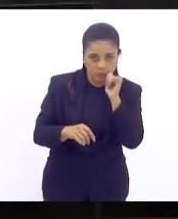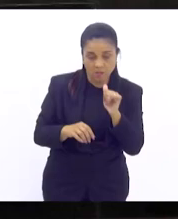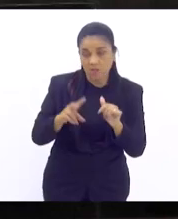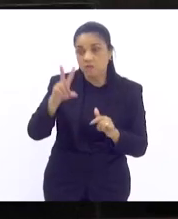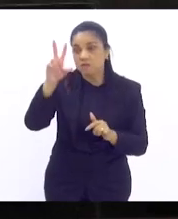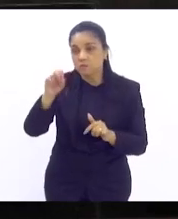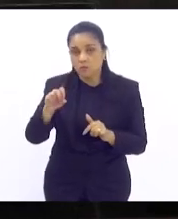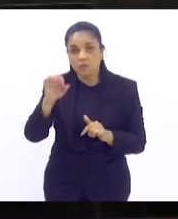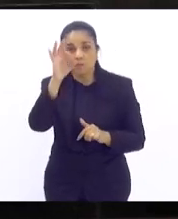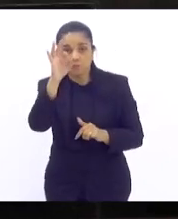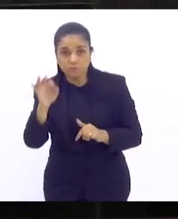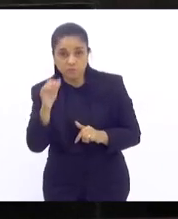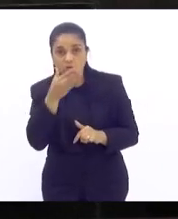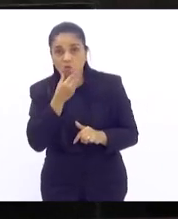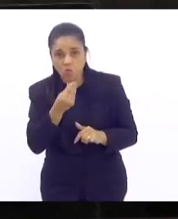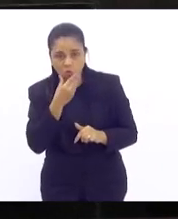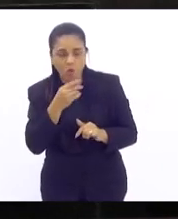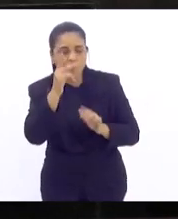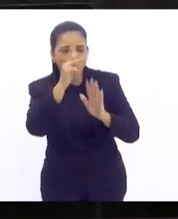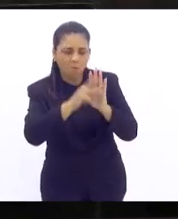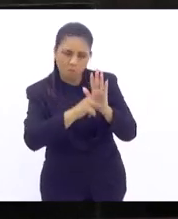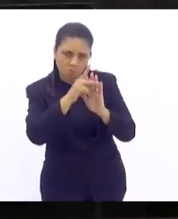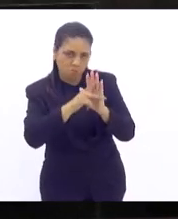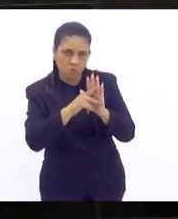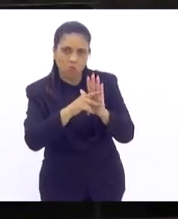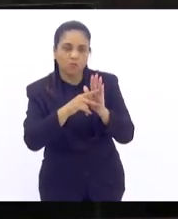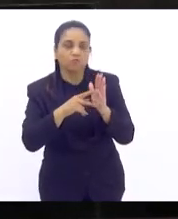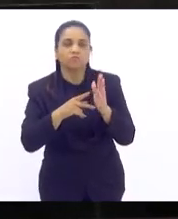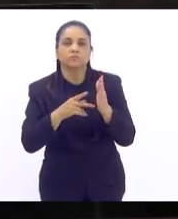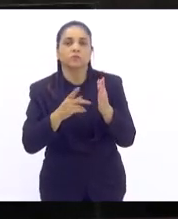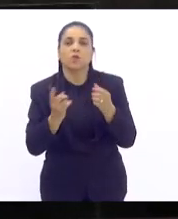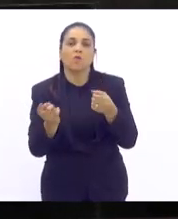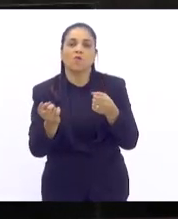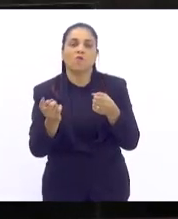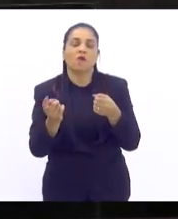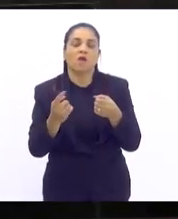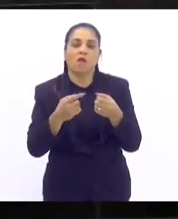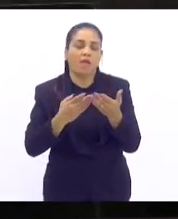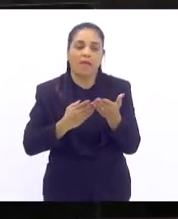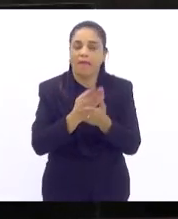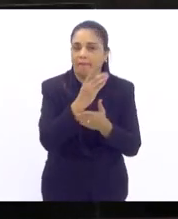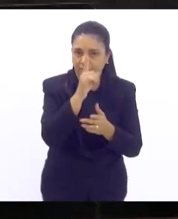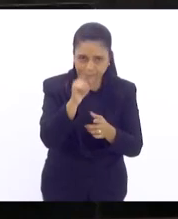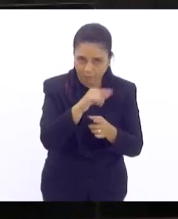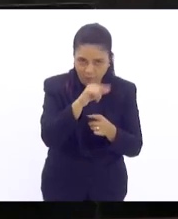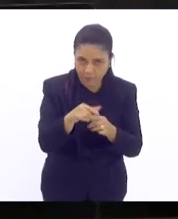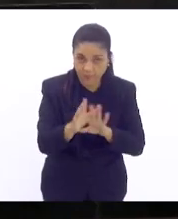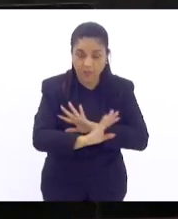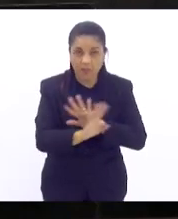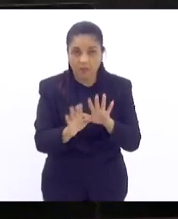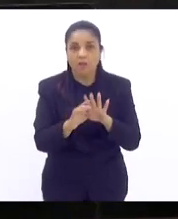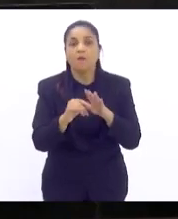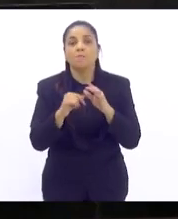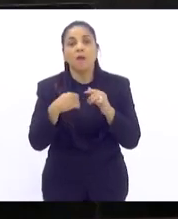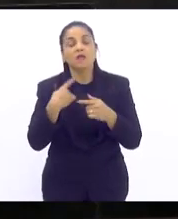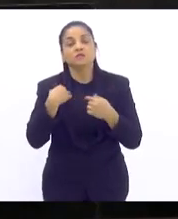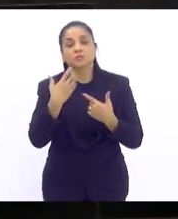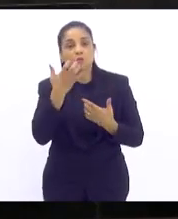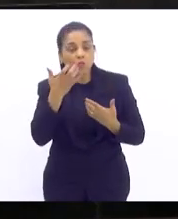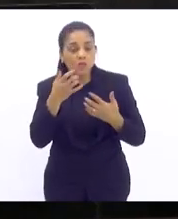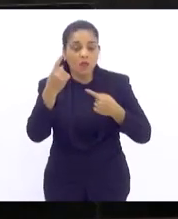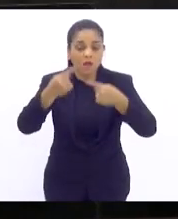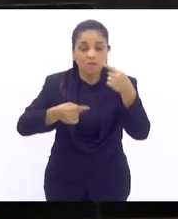projeto foi reconhecido como inconstitucional, mas o que eu queria trazer era o debate da possibilidade de a gente ter